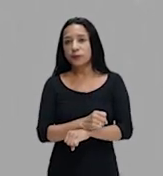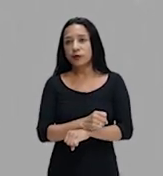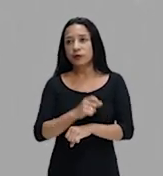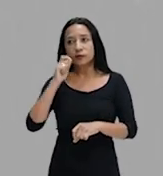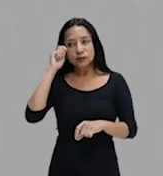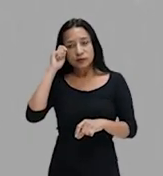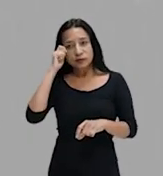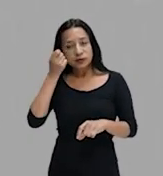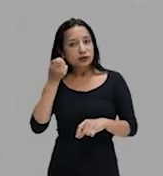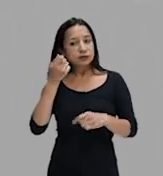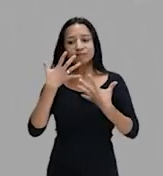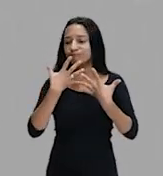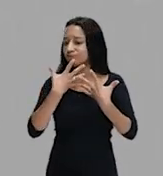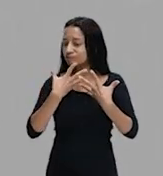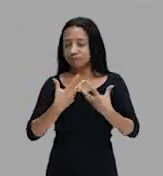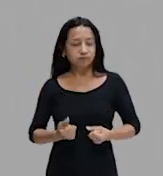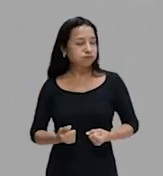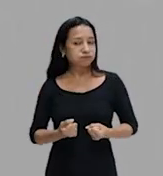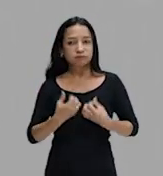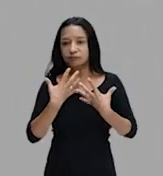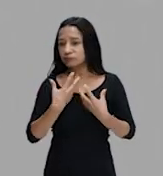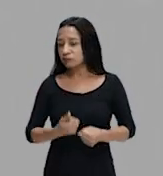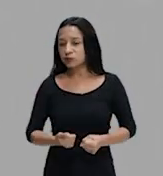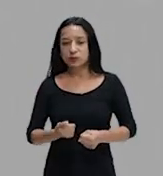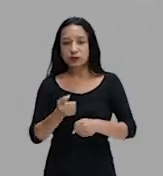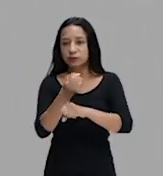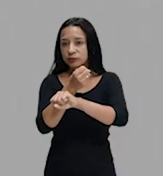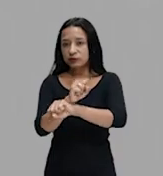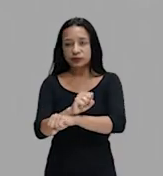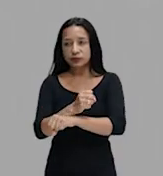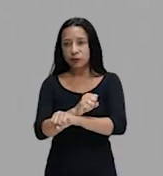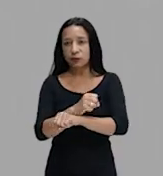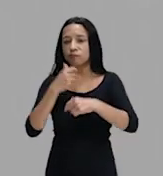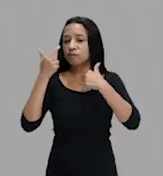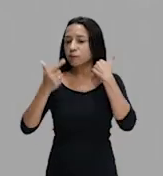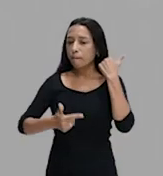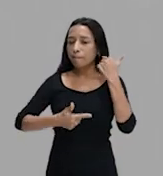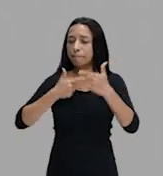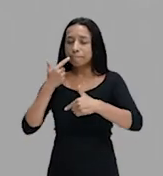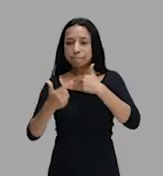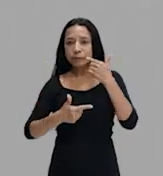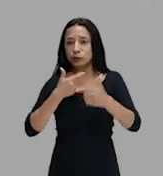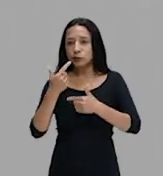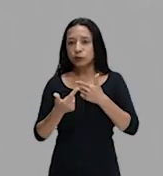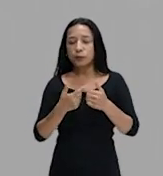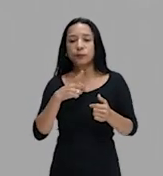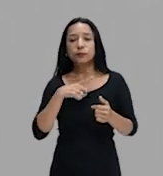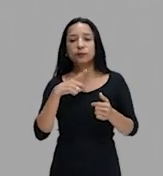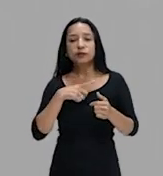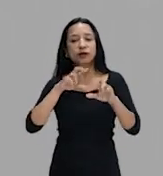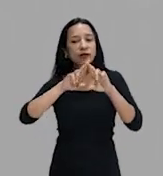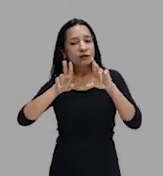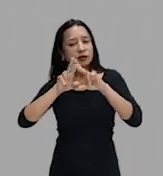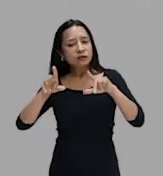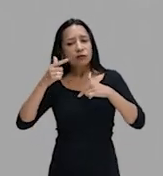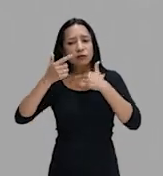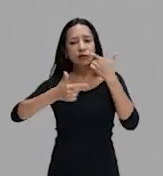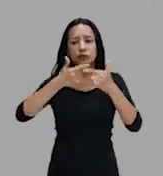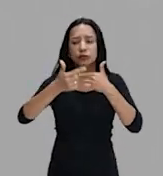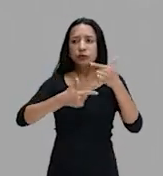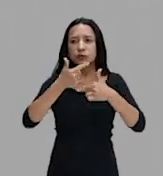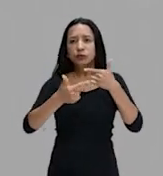não vão aceitar essa escravidão de uma forma pacífica. Eles vão lutar. E nós temos diversas formas de lutas